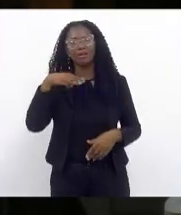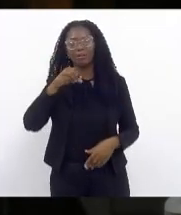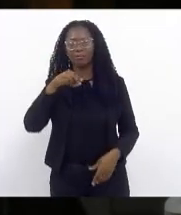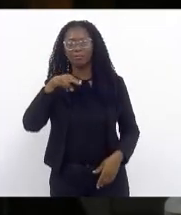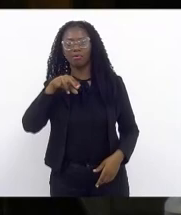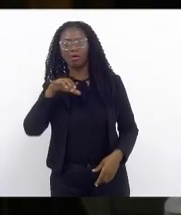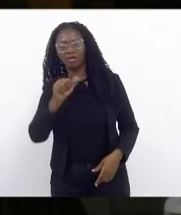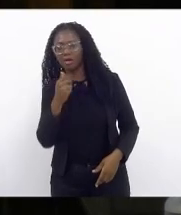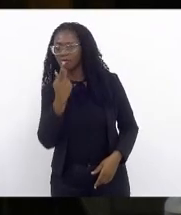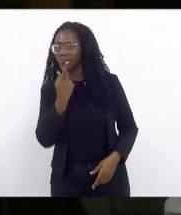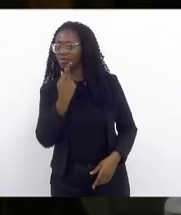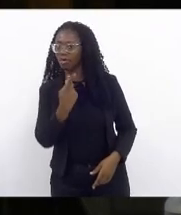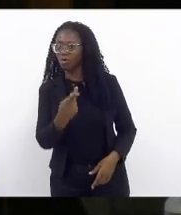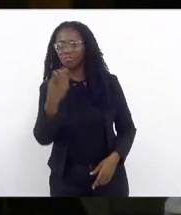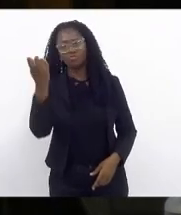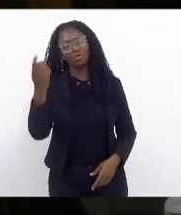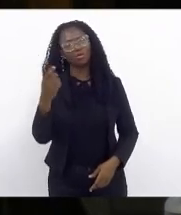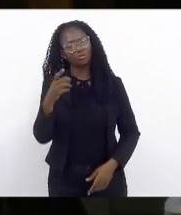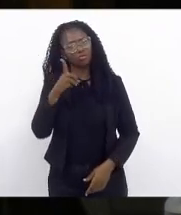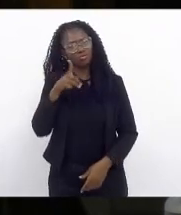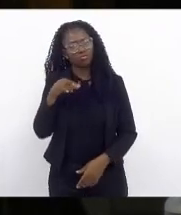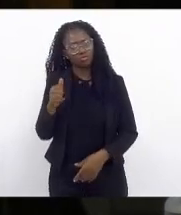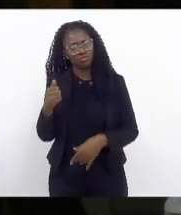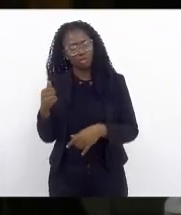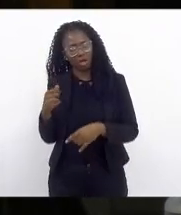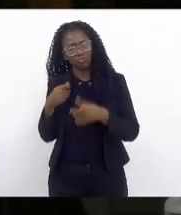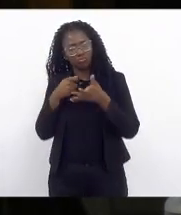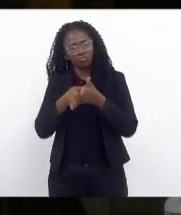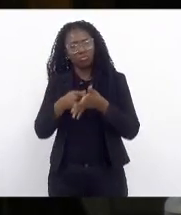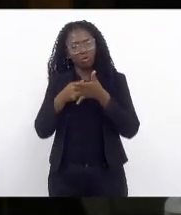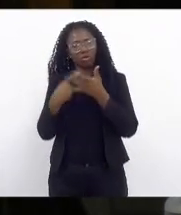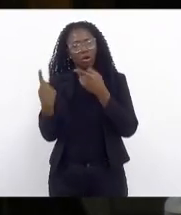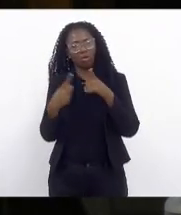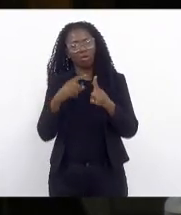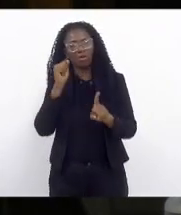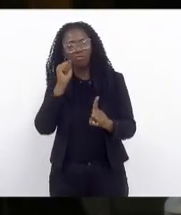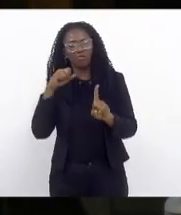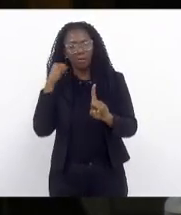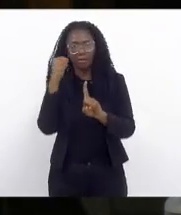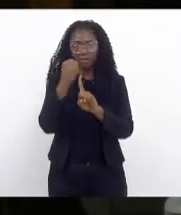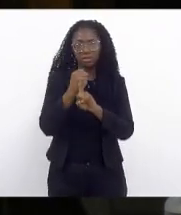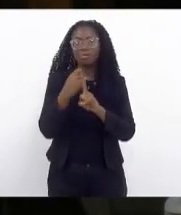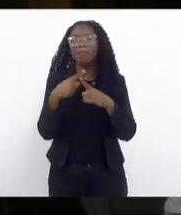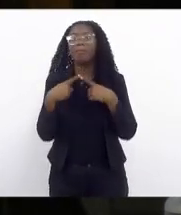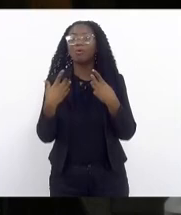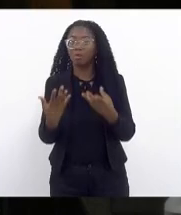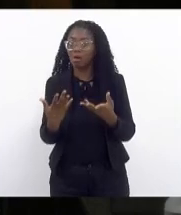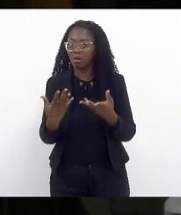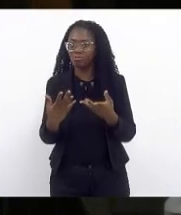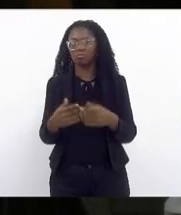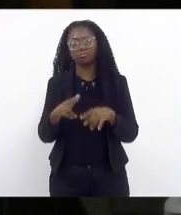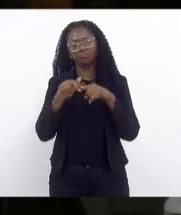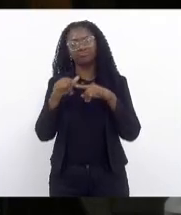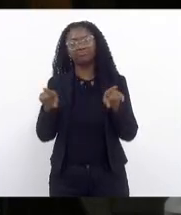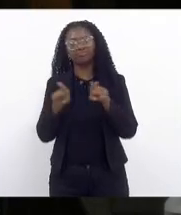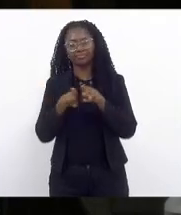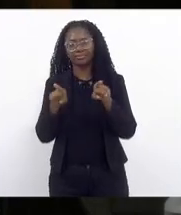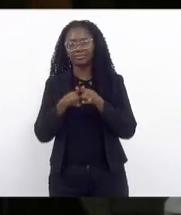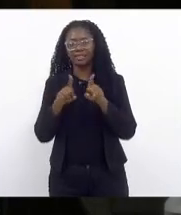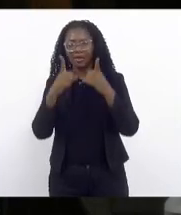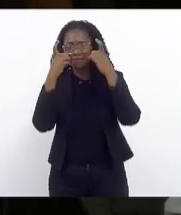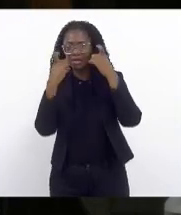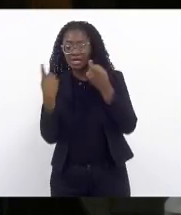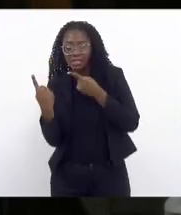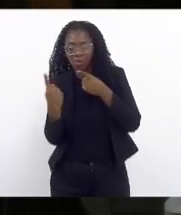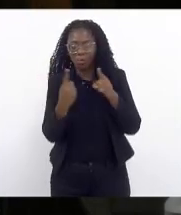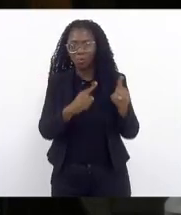do dia de luta contra o feminicídio porque também a violência contra a